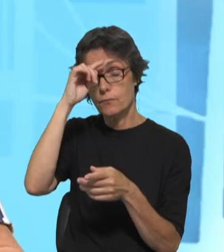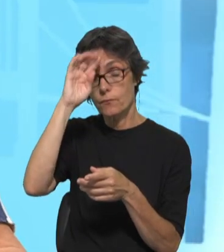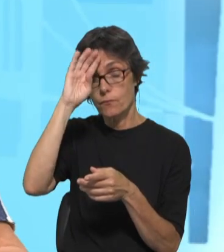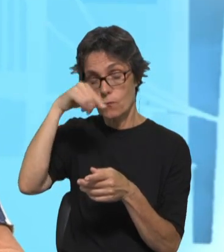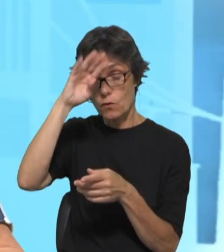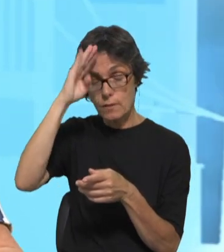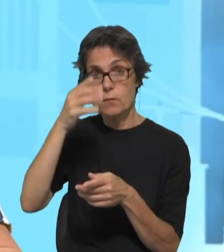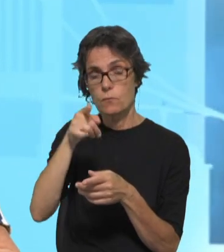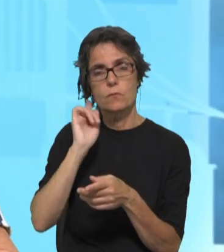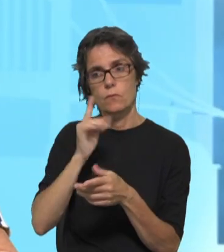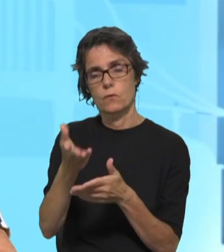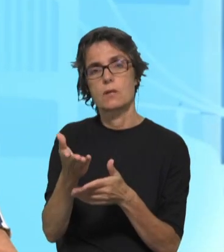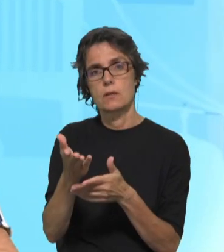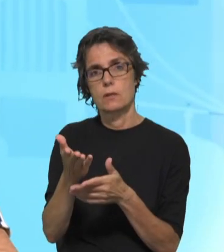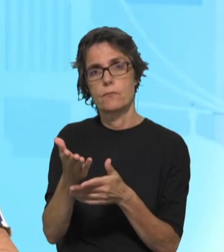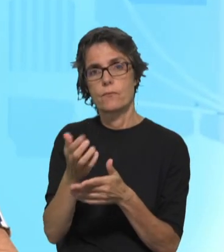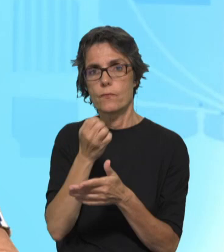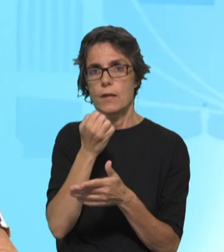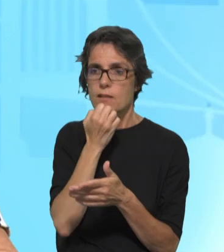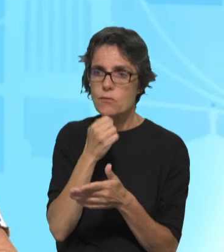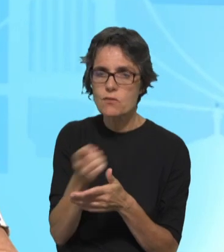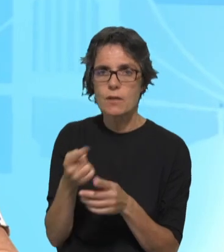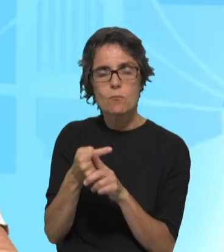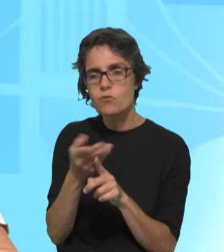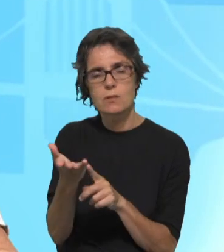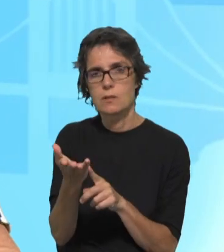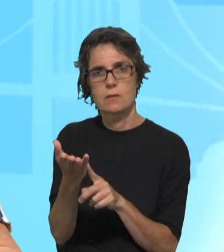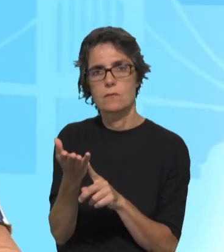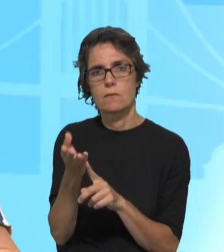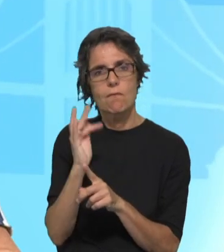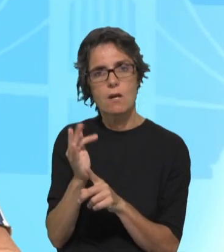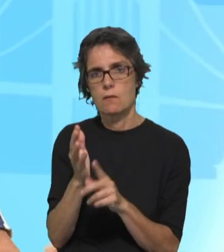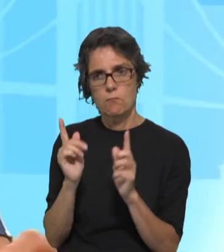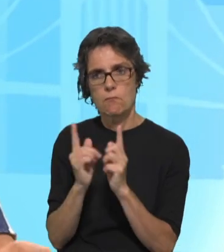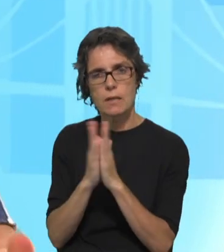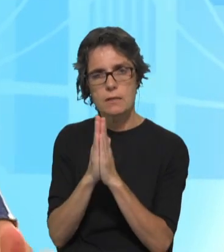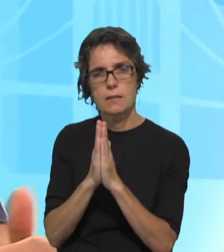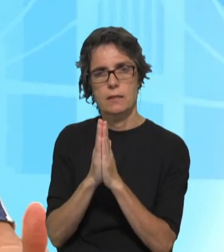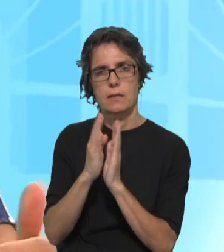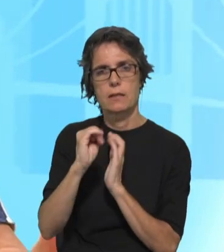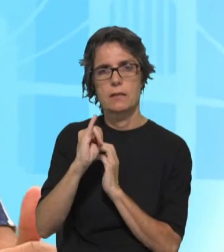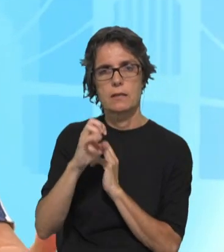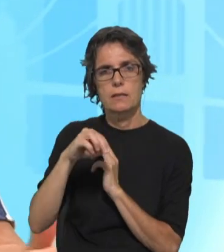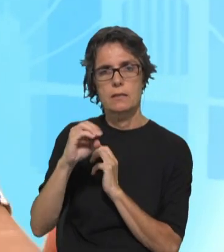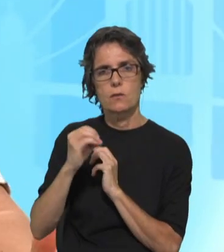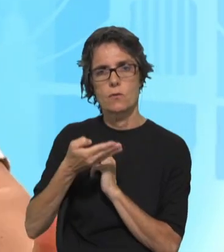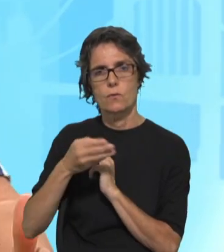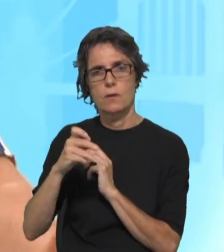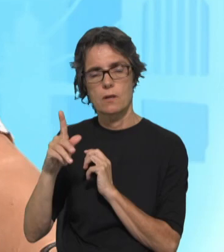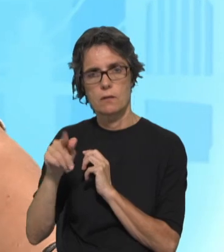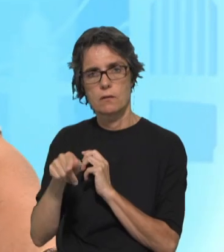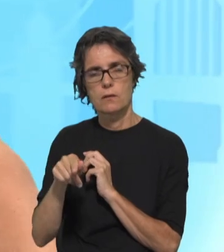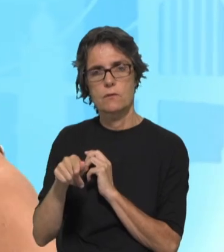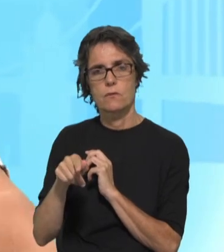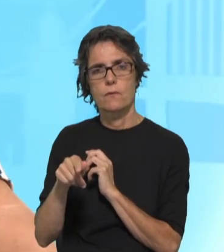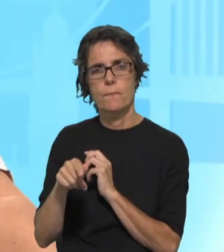é nesse espaço com essa igreja sinodal que nós achamos que fazer